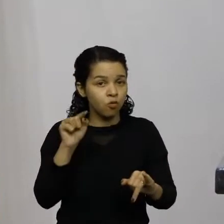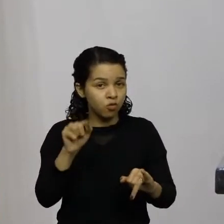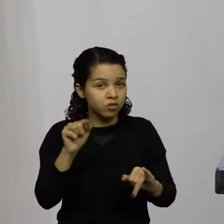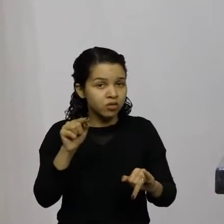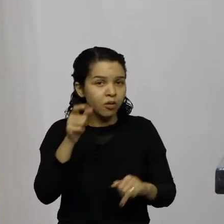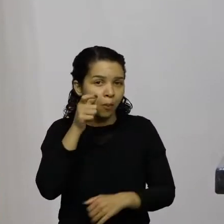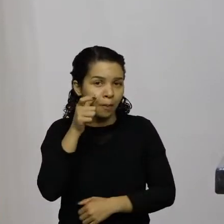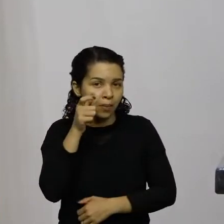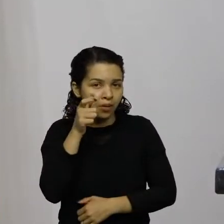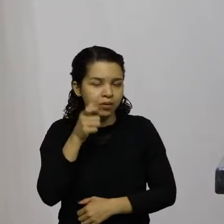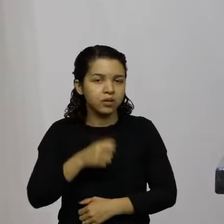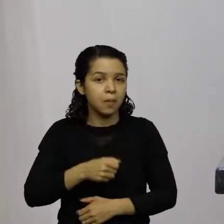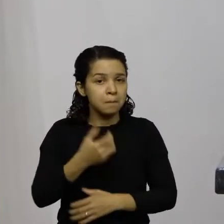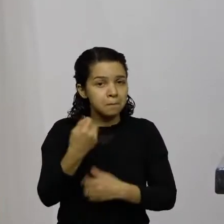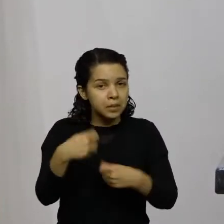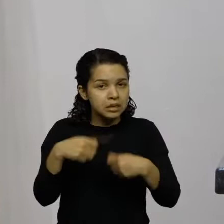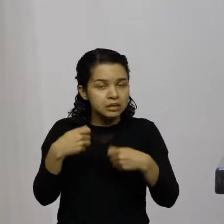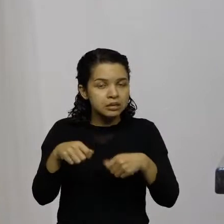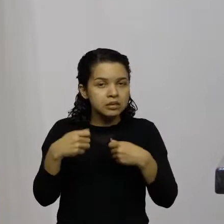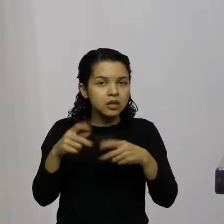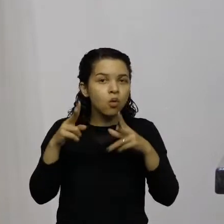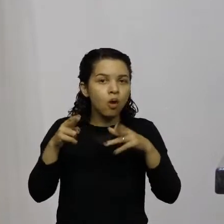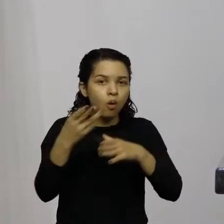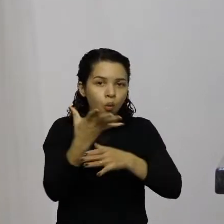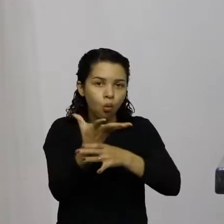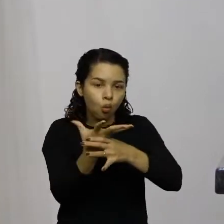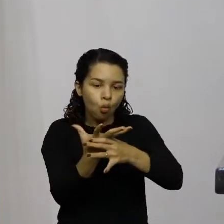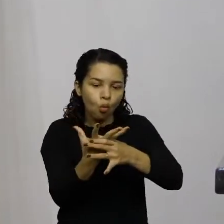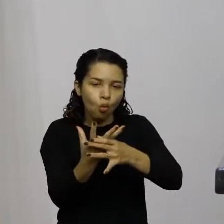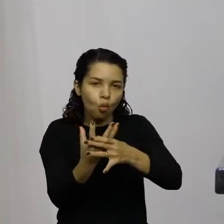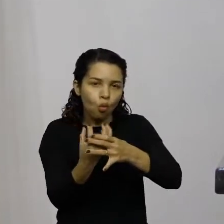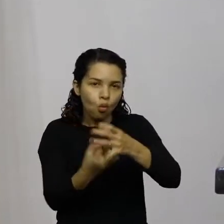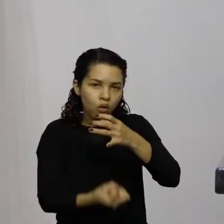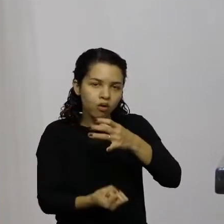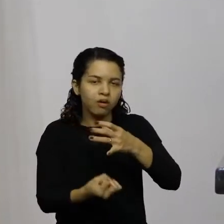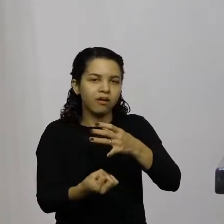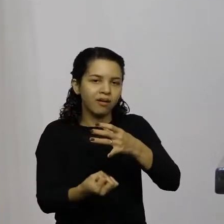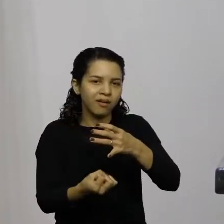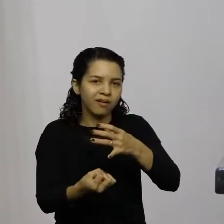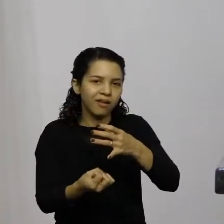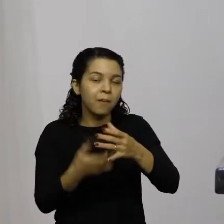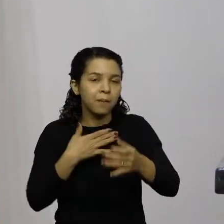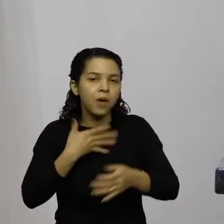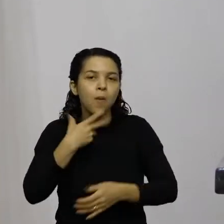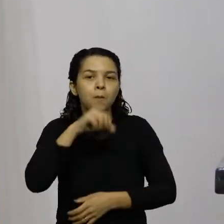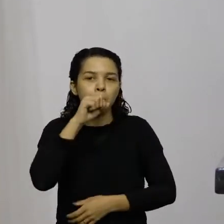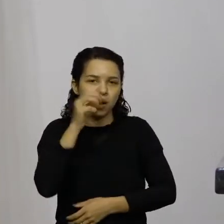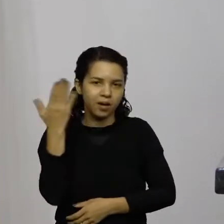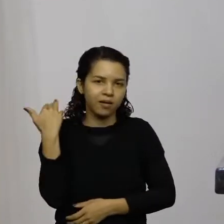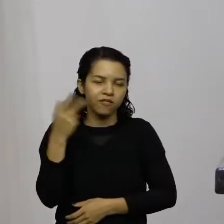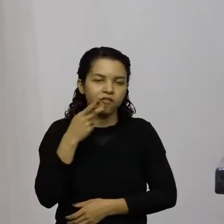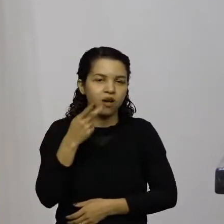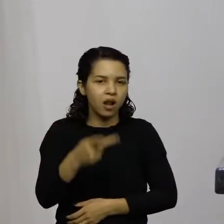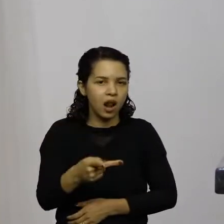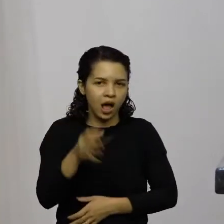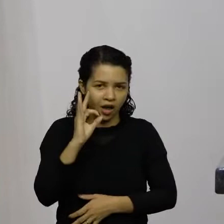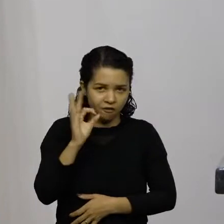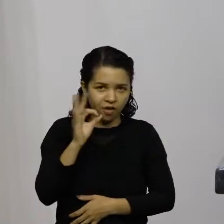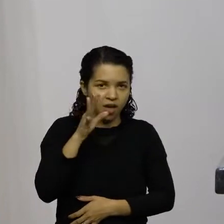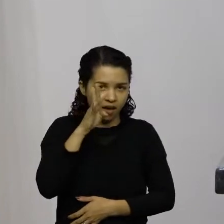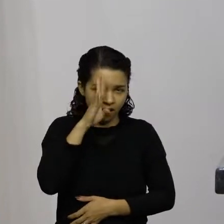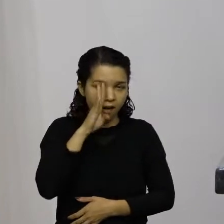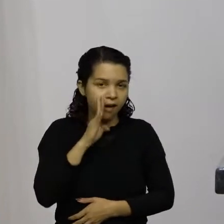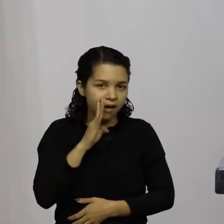esse filtro meu pai dizia não tem café de graça o outro assunto é mais